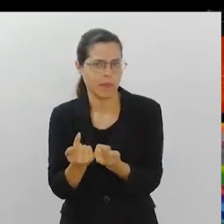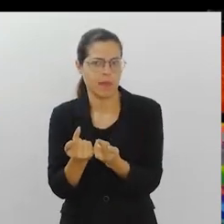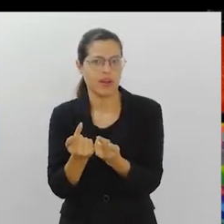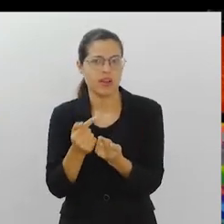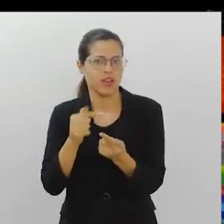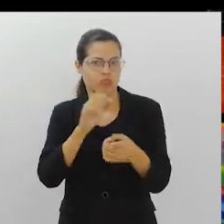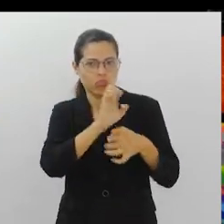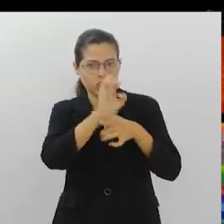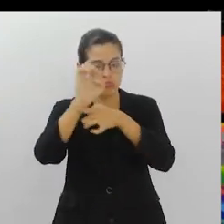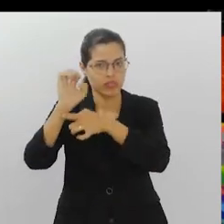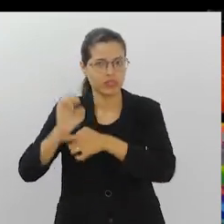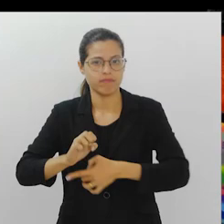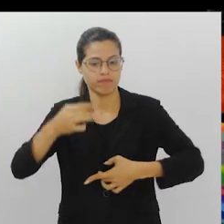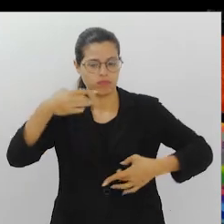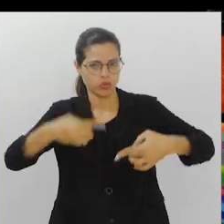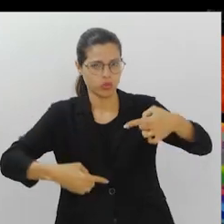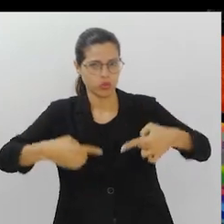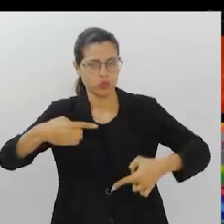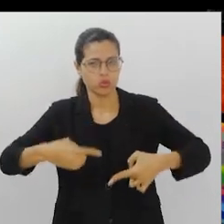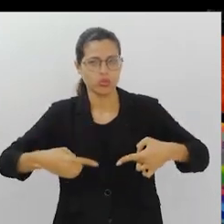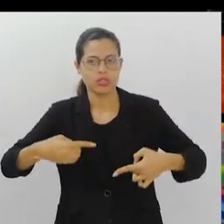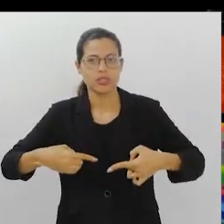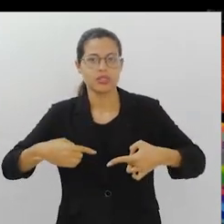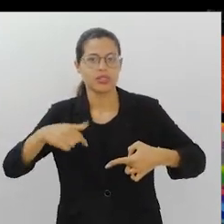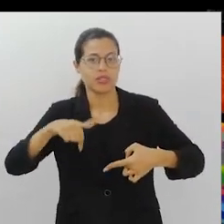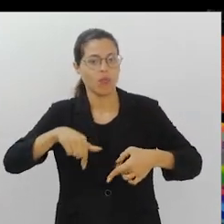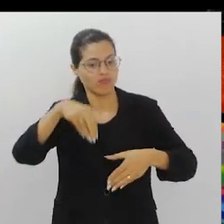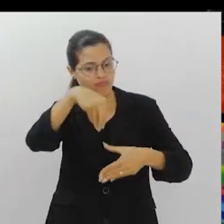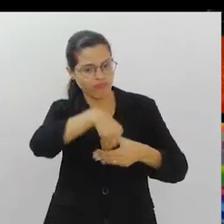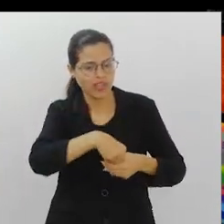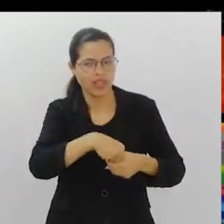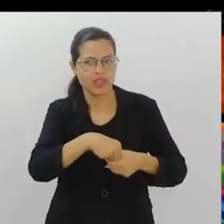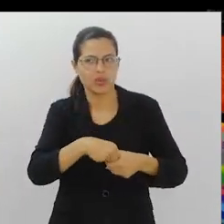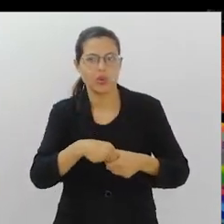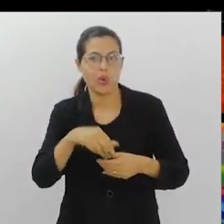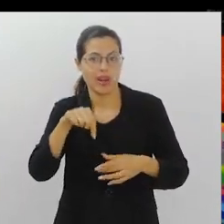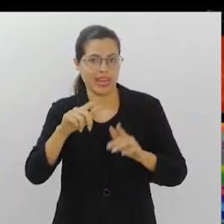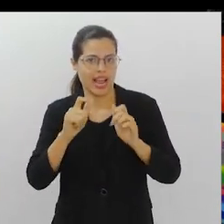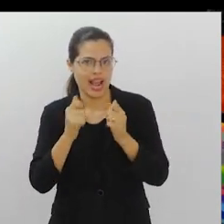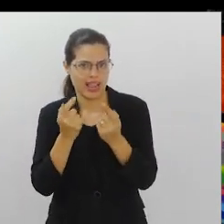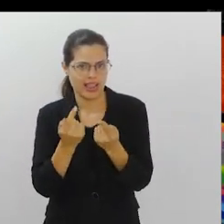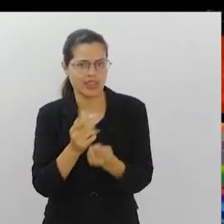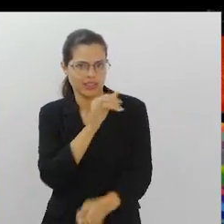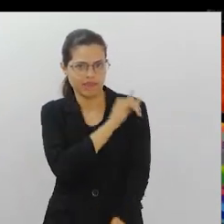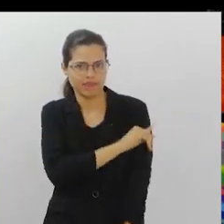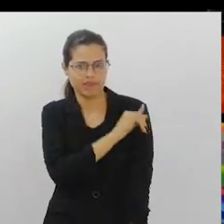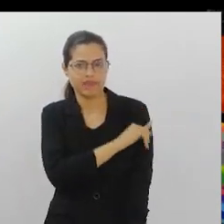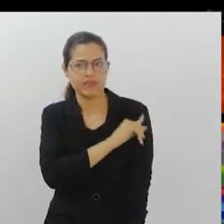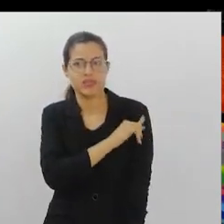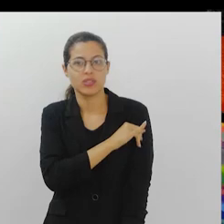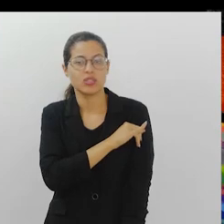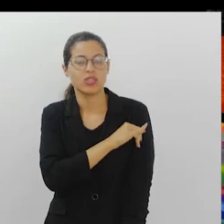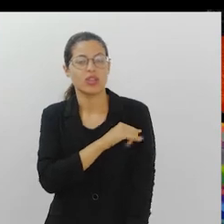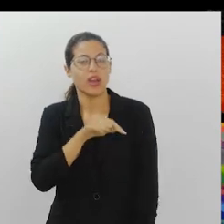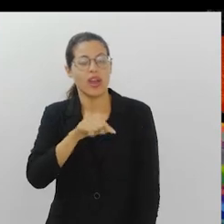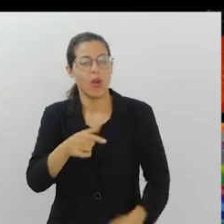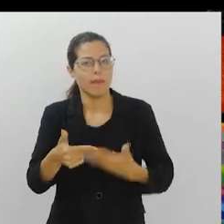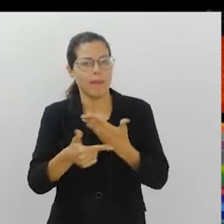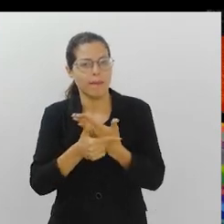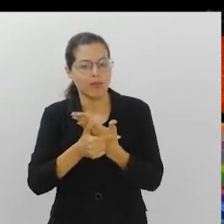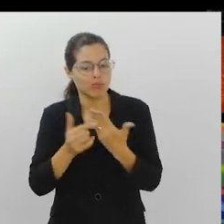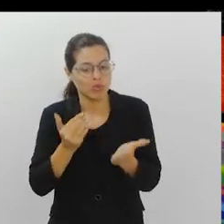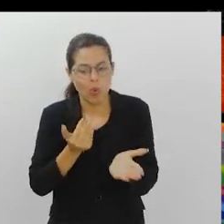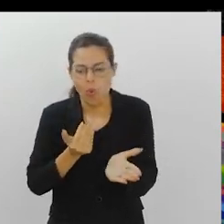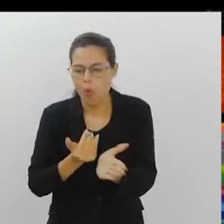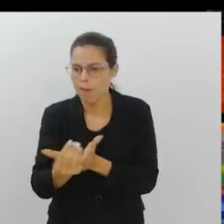dos Estados brasileiros trazer essa discussão para dentro. E, assim, a LERJ, quando faz isso, ela novamente se coloca no papel da